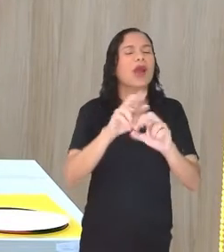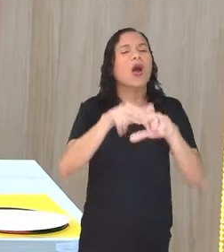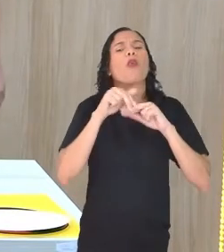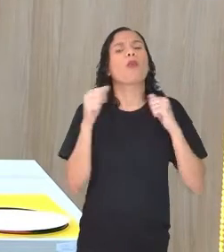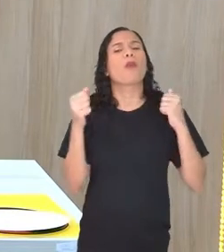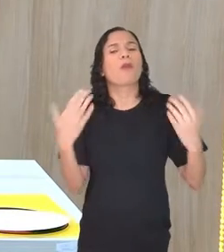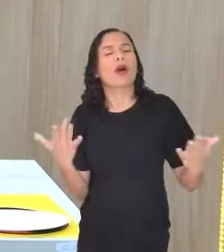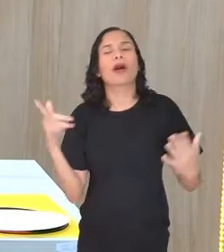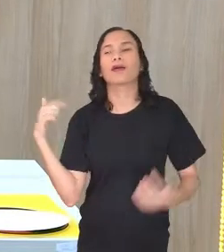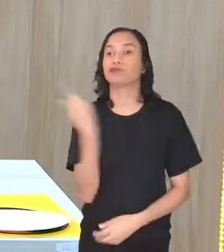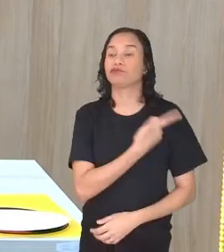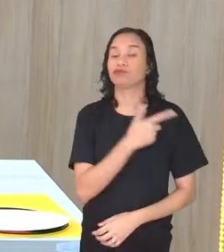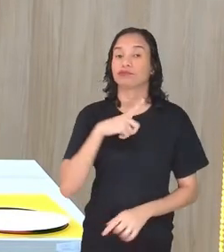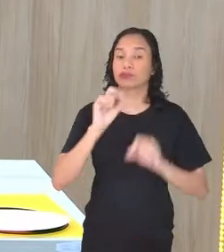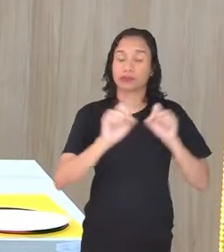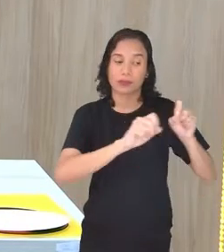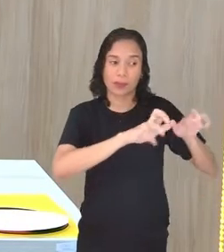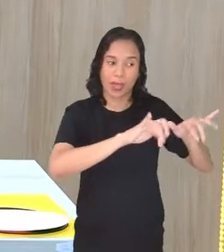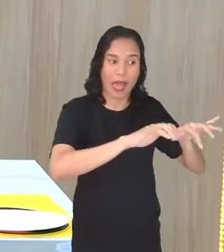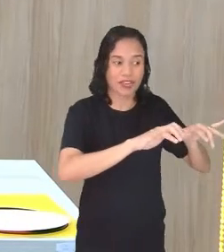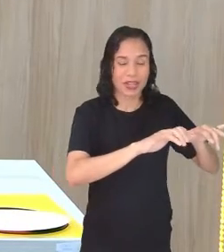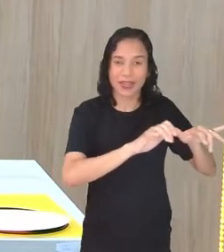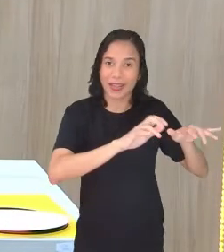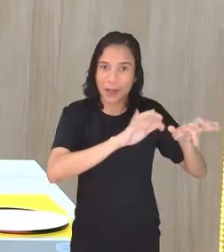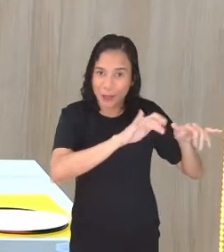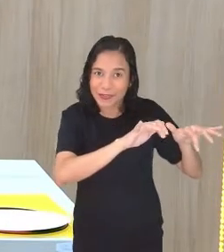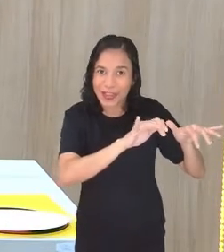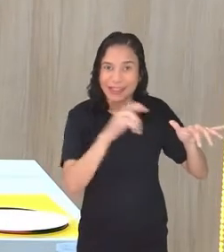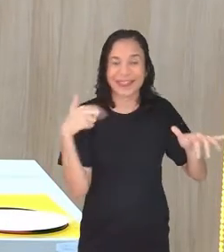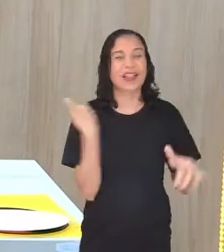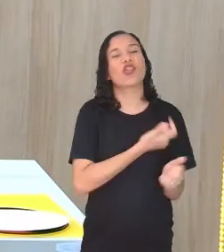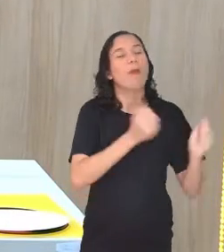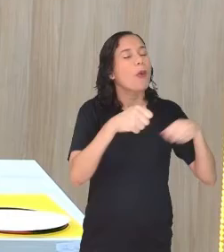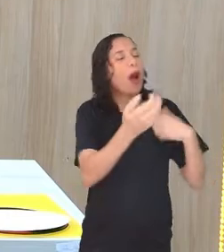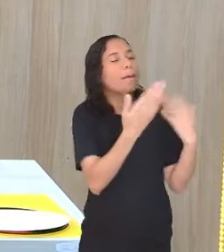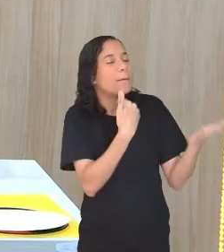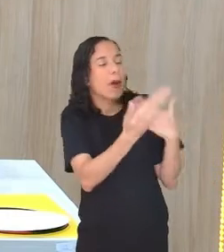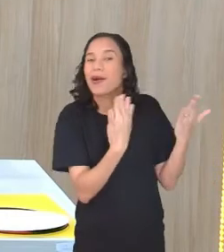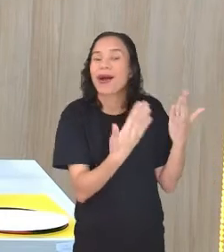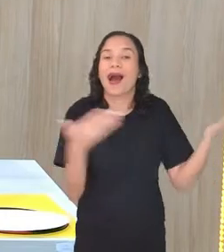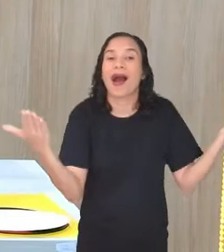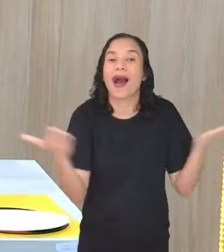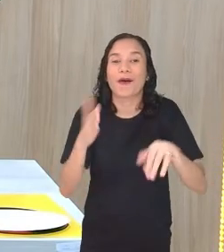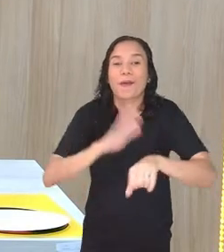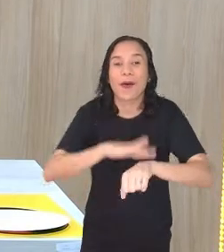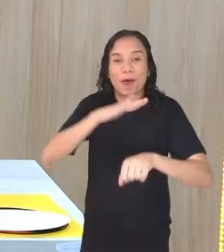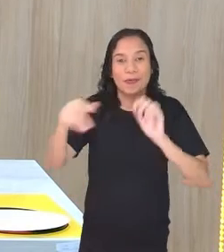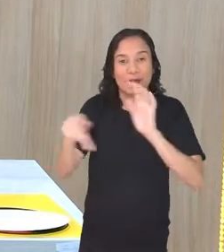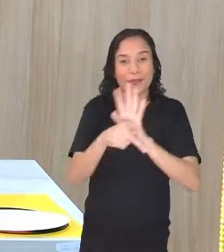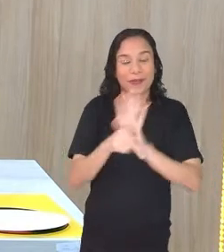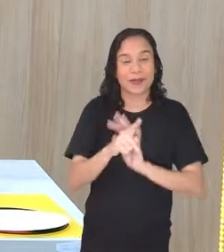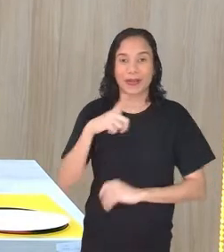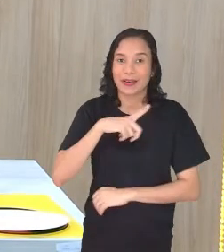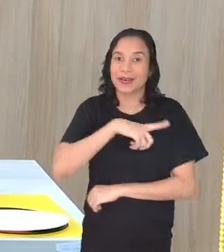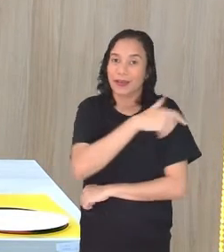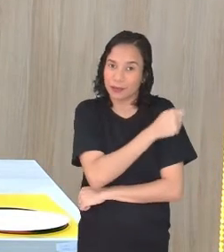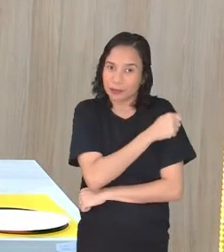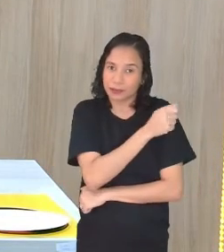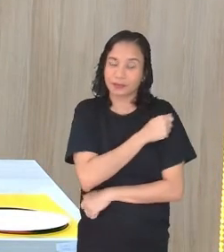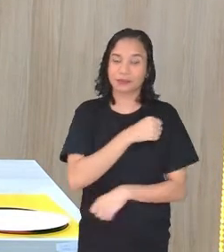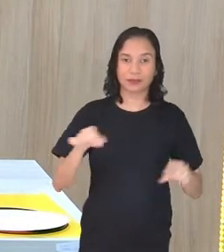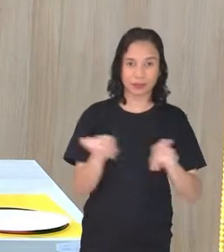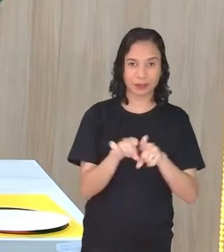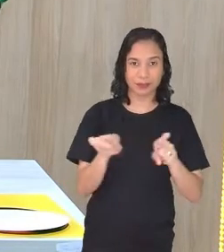quê? Porque aí eu tenho um chat. E aí no chat a gente pode interagir aqui e agora ao vivo. E os alunos